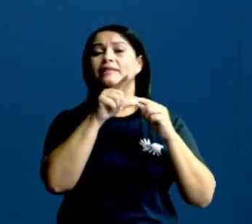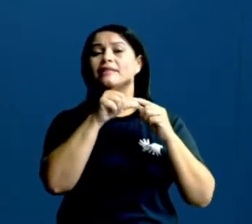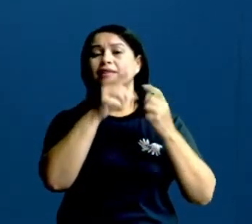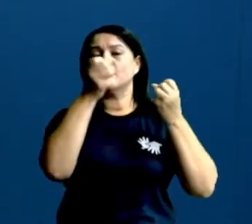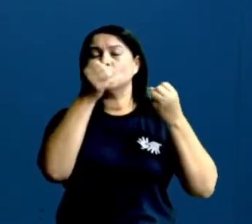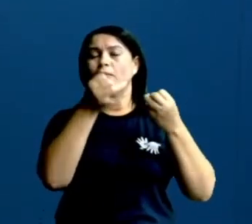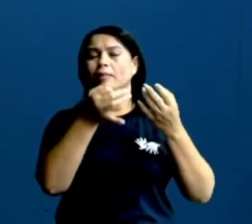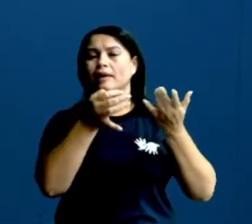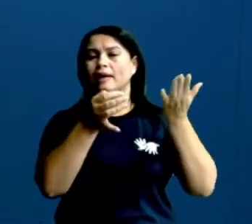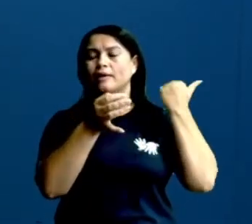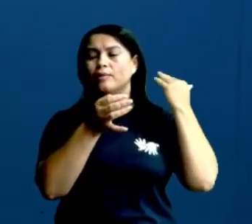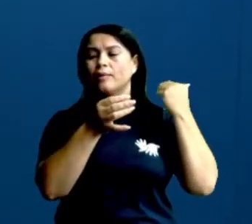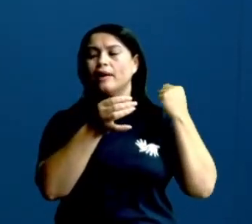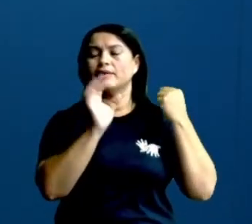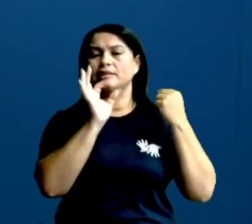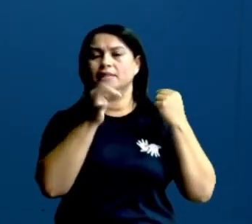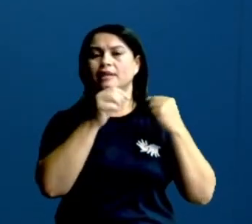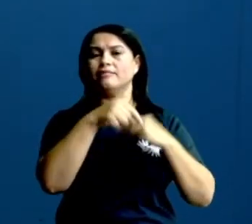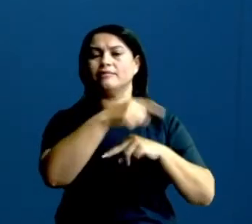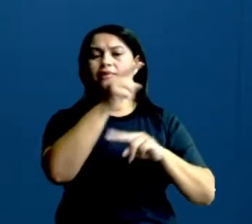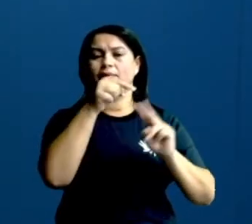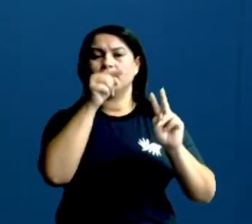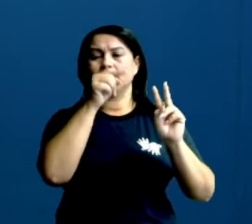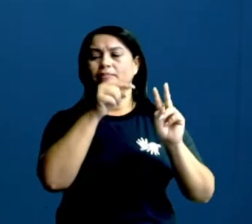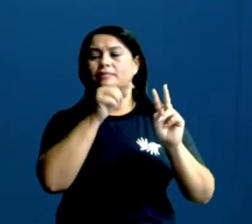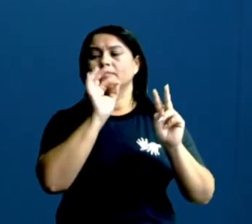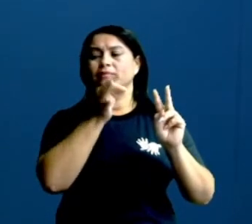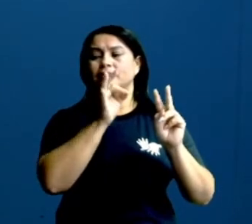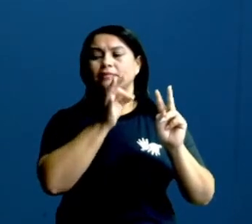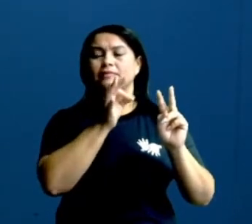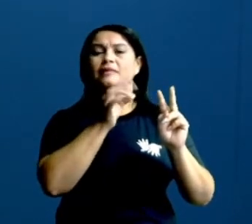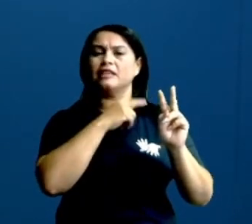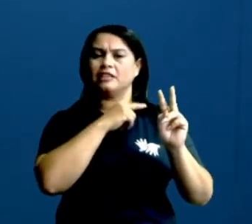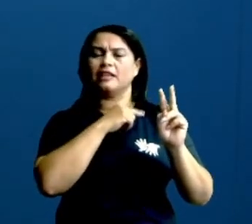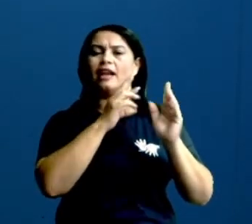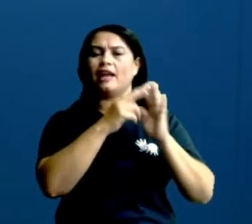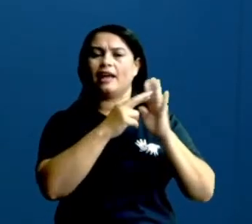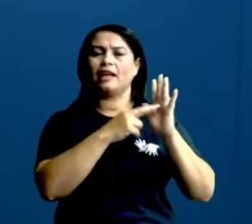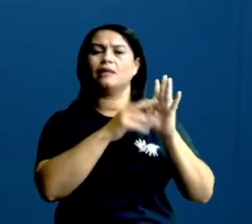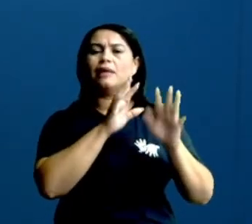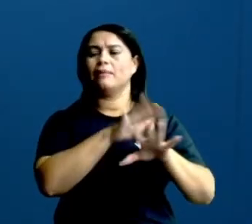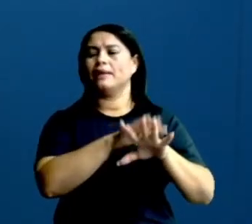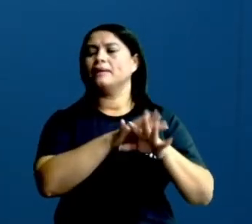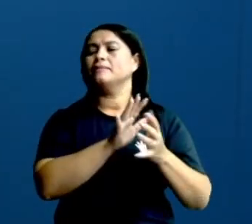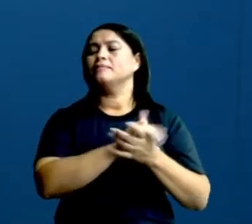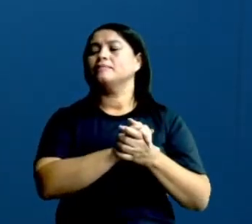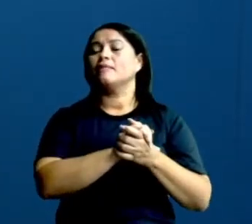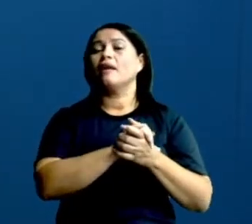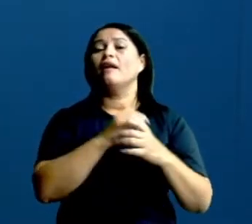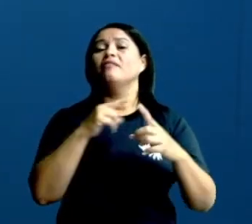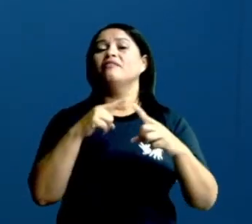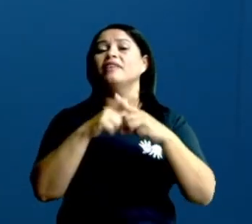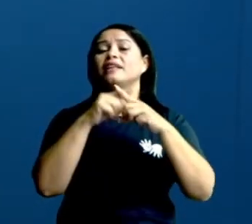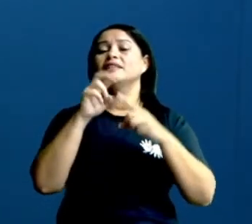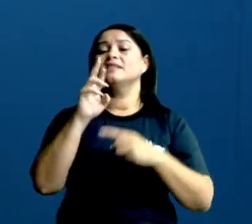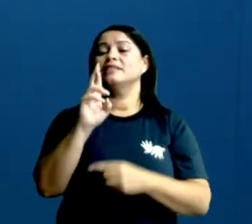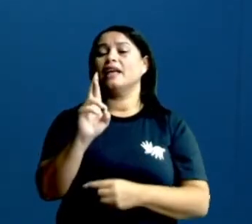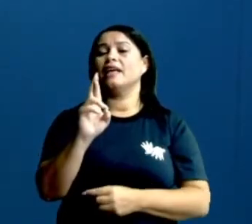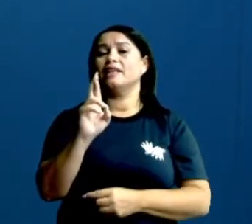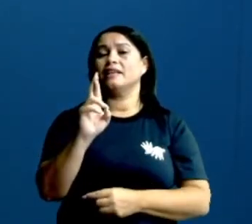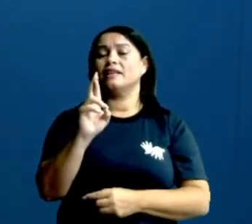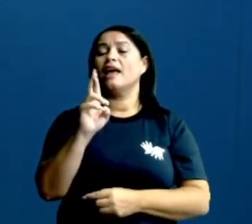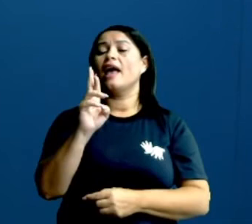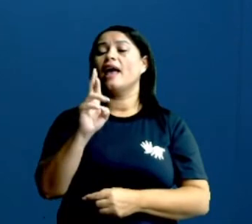nosso alfabeto grego. Tá? Que eu disse a você que ia estar na fórmula. Na fórmula matemática. Vezes R.